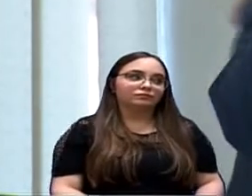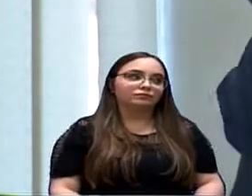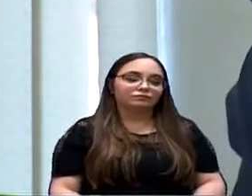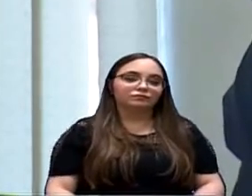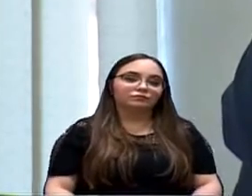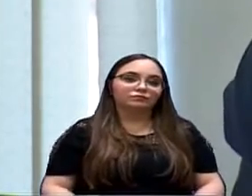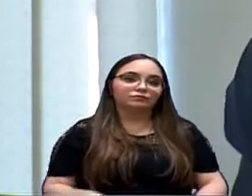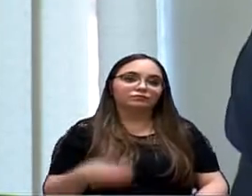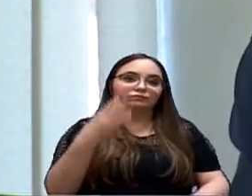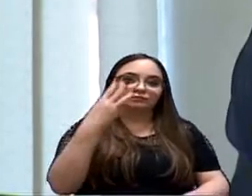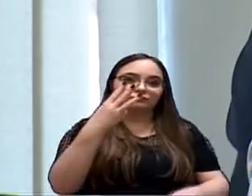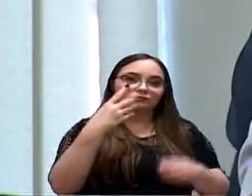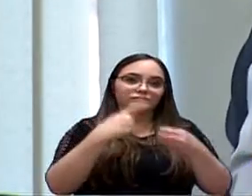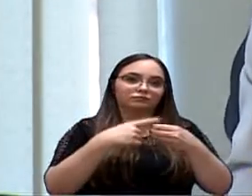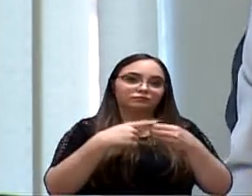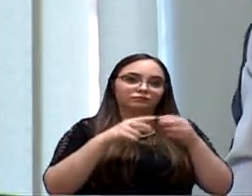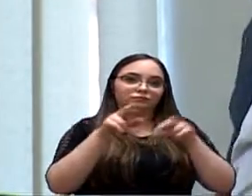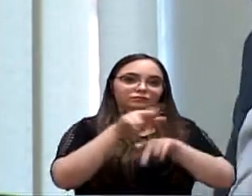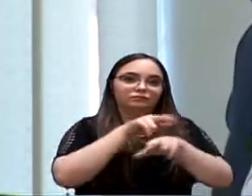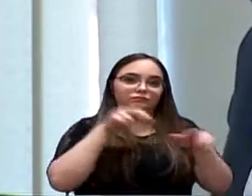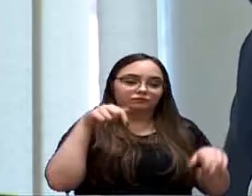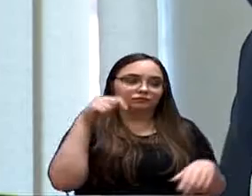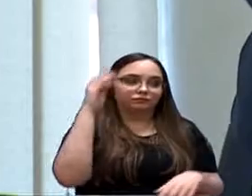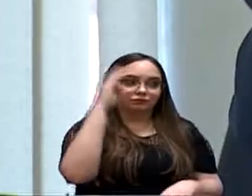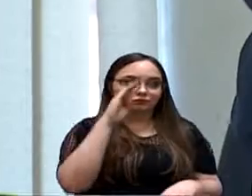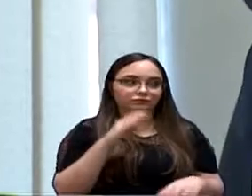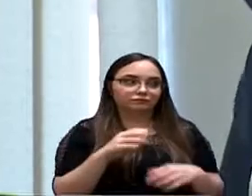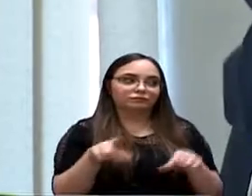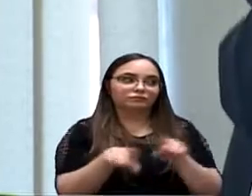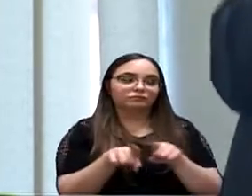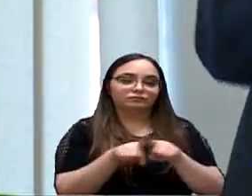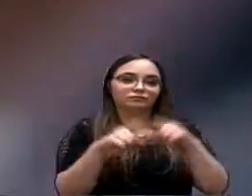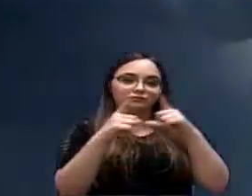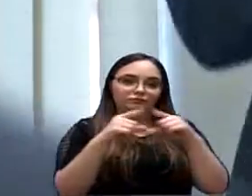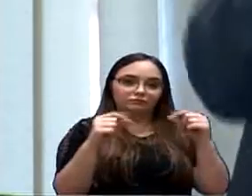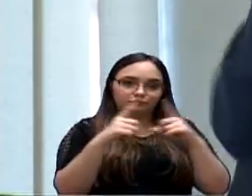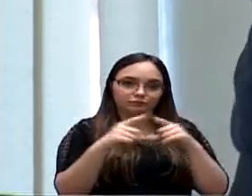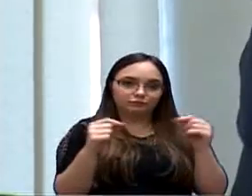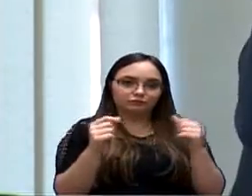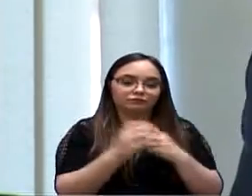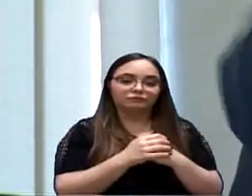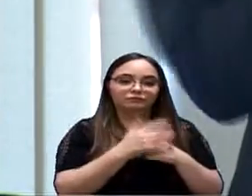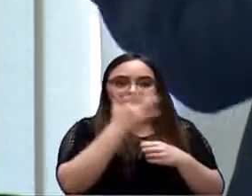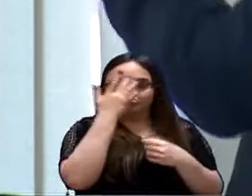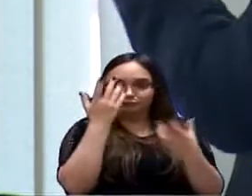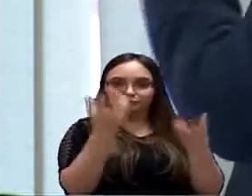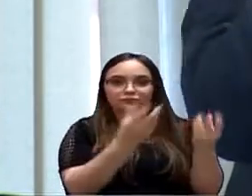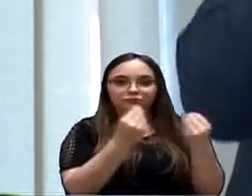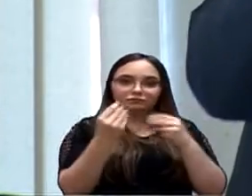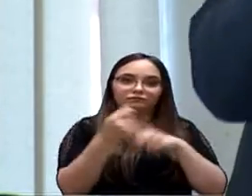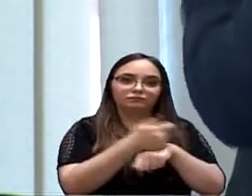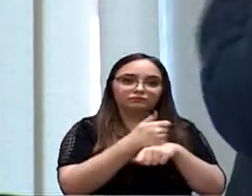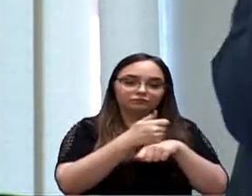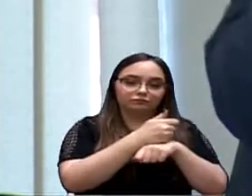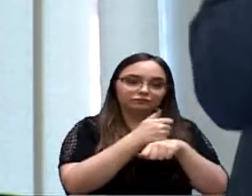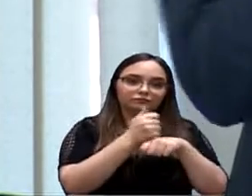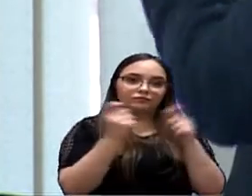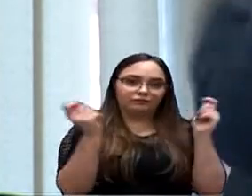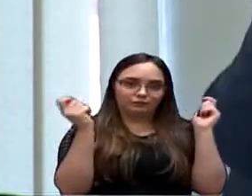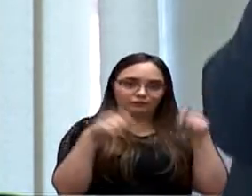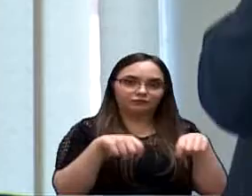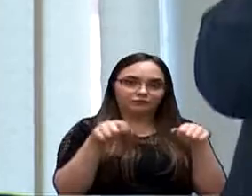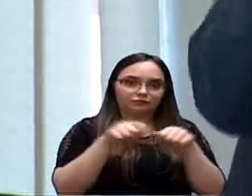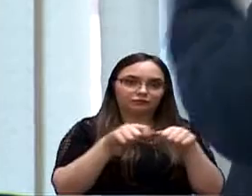cidades diferentes do Brasil, de Brasília. Vários professores. Profissionais colocando aqui. Pode estabelecer